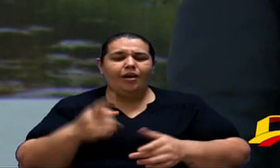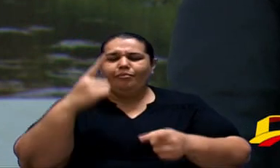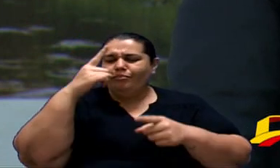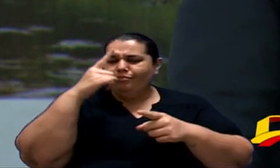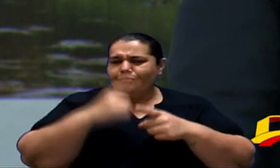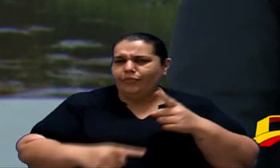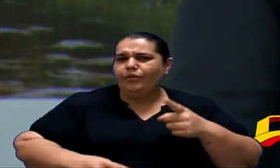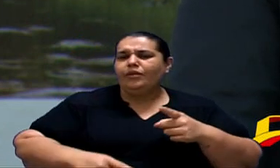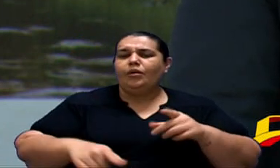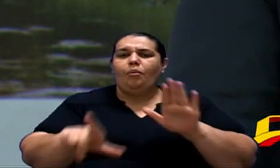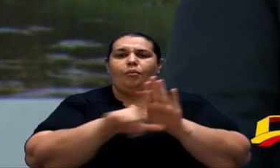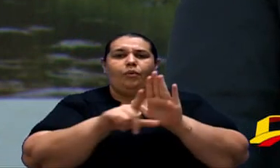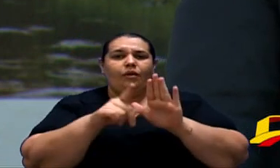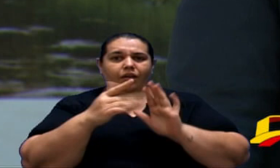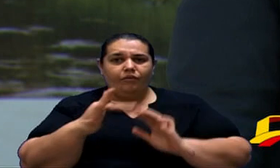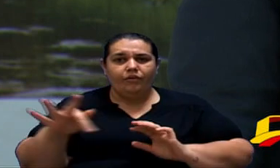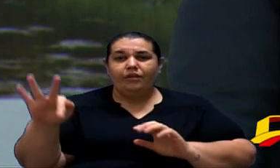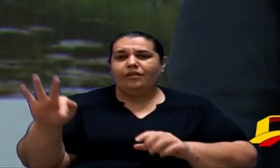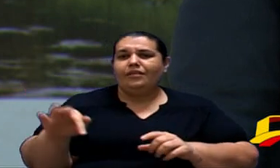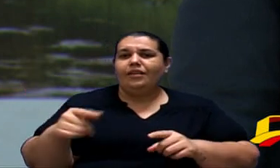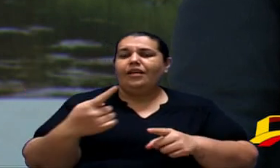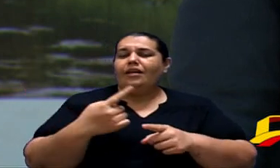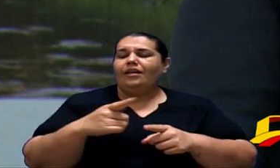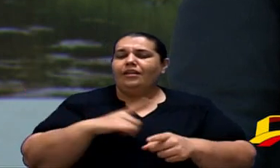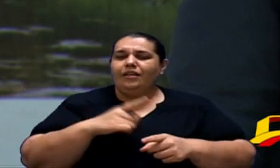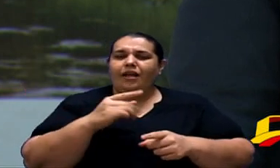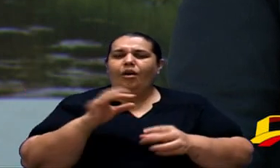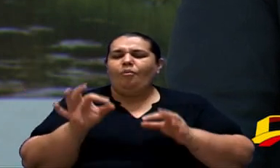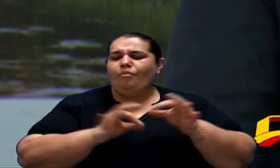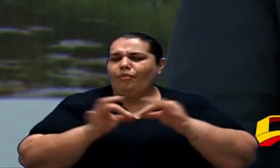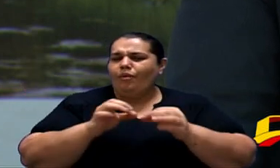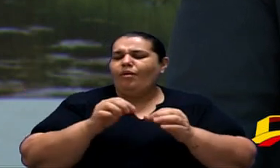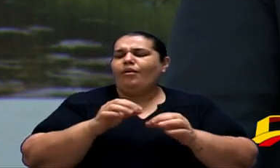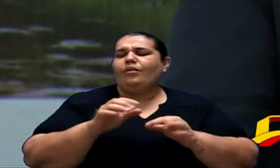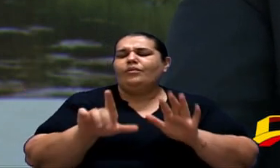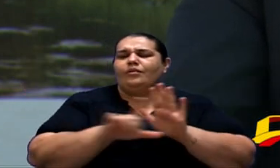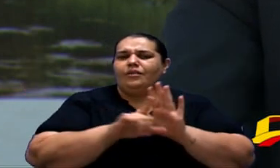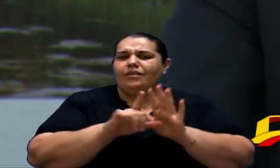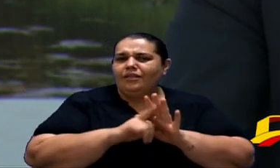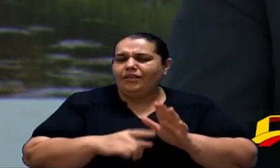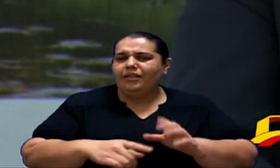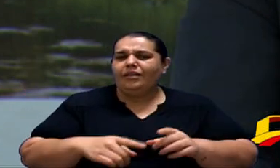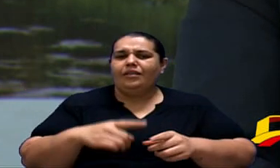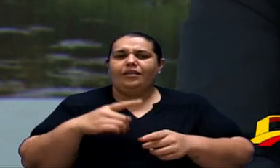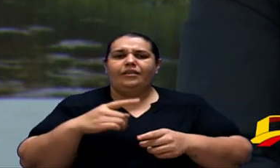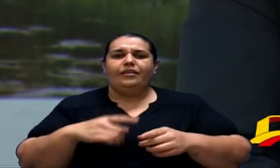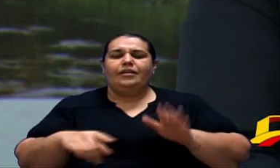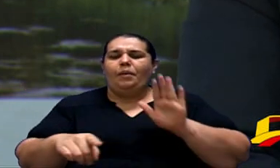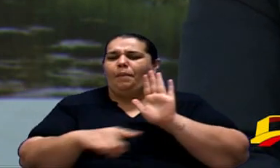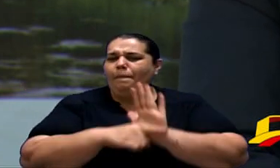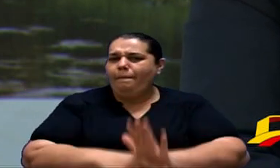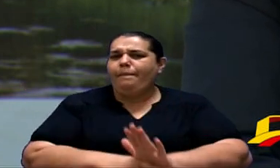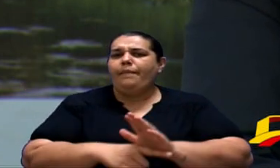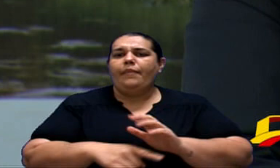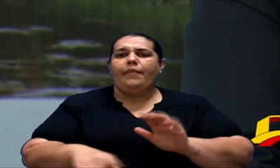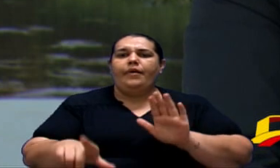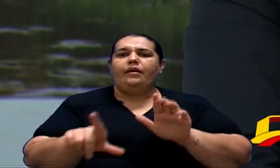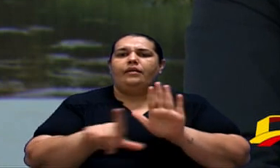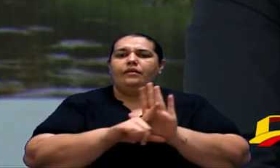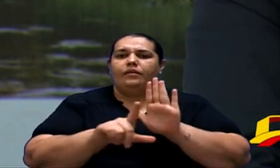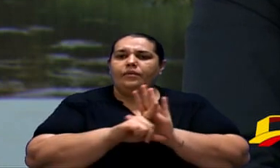por legislação federal existe um projeto de lei que visa revogar a lei que impede a implementação